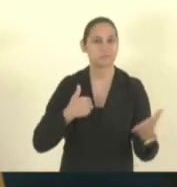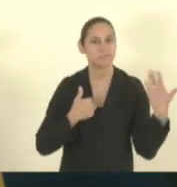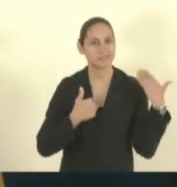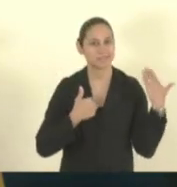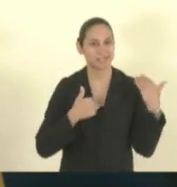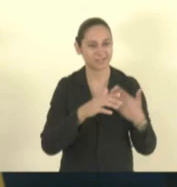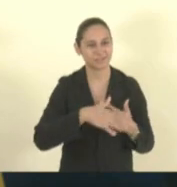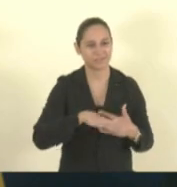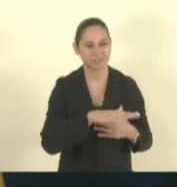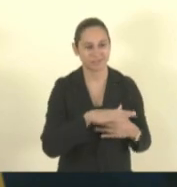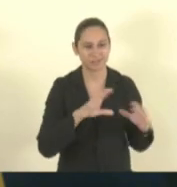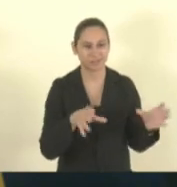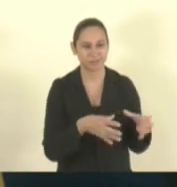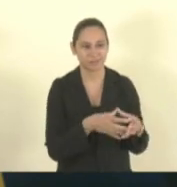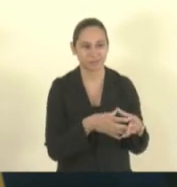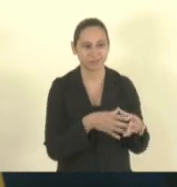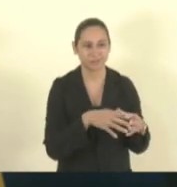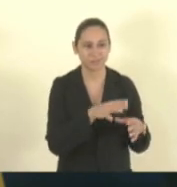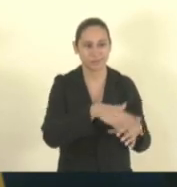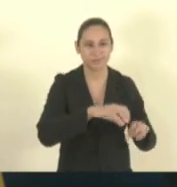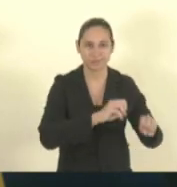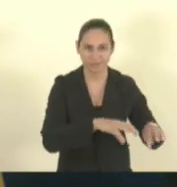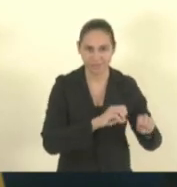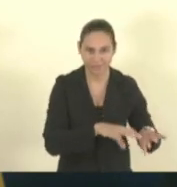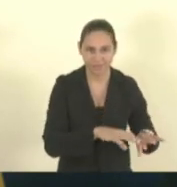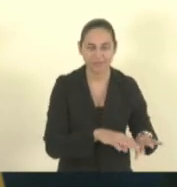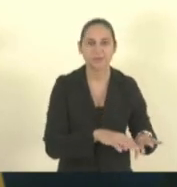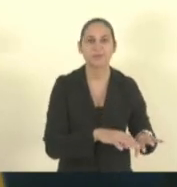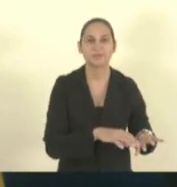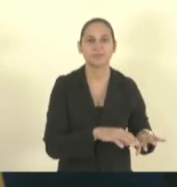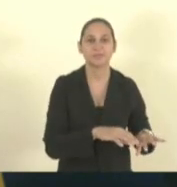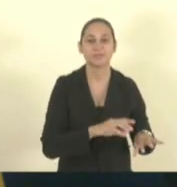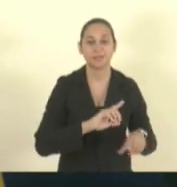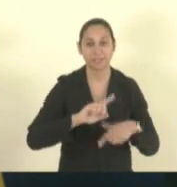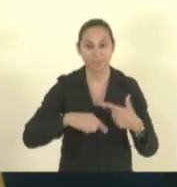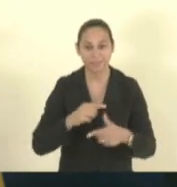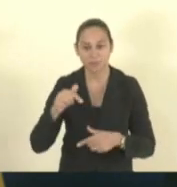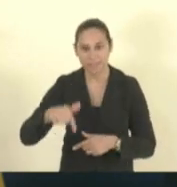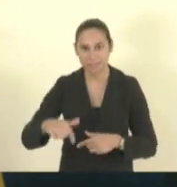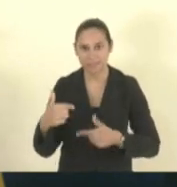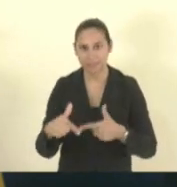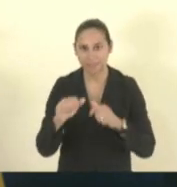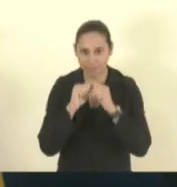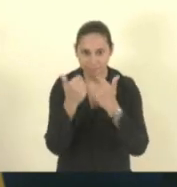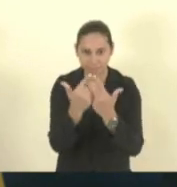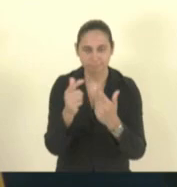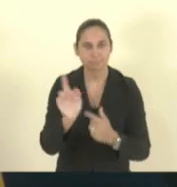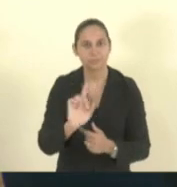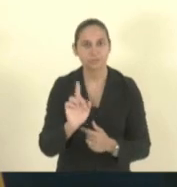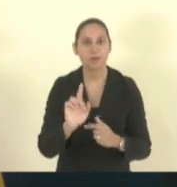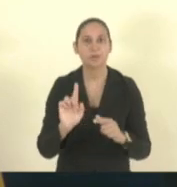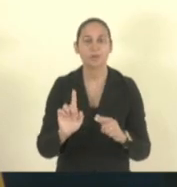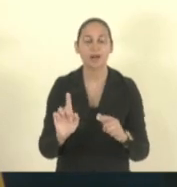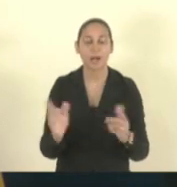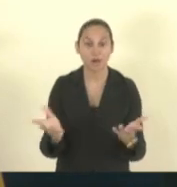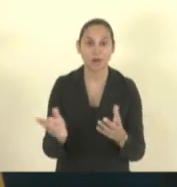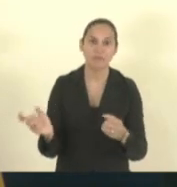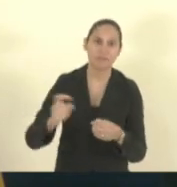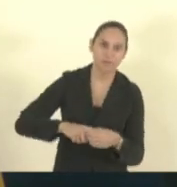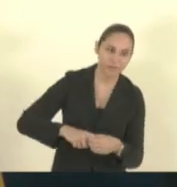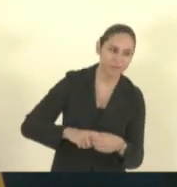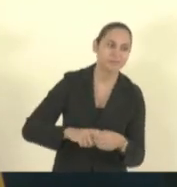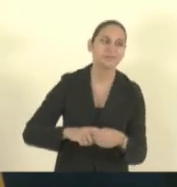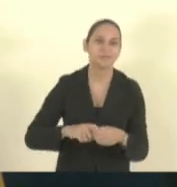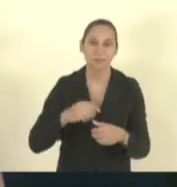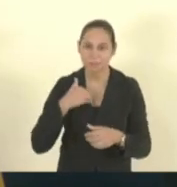eu na câmara eu era da comissão de educação cheguei na assembleia eu não participei do primeiro mandato da comissão de educação mas é uma honra muito grande fiz questão né